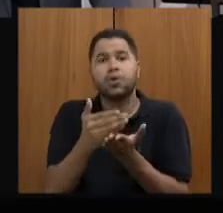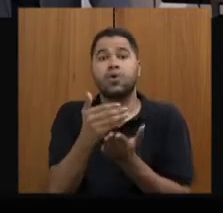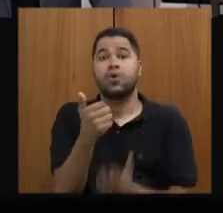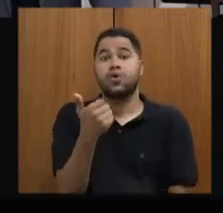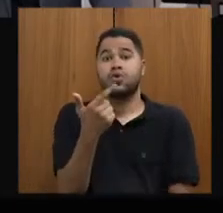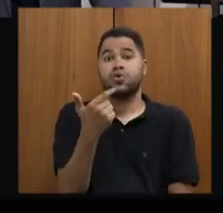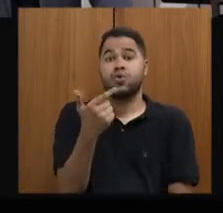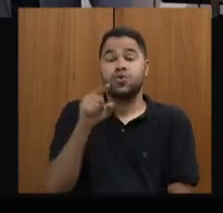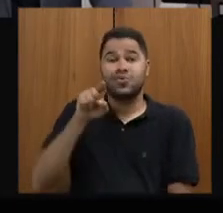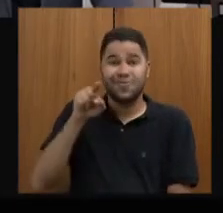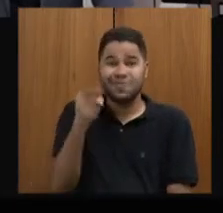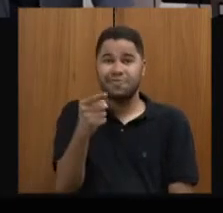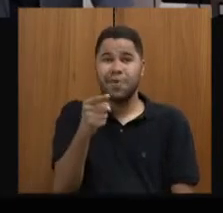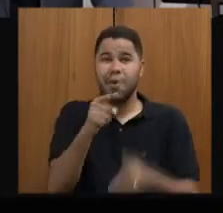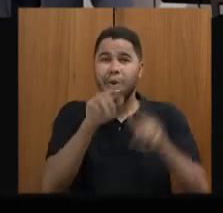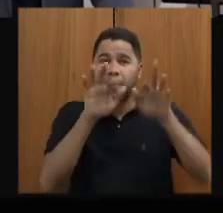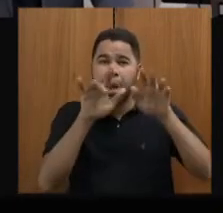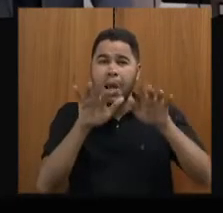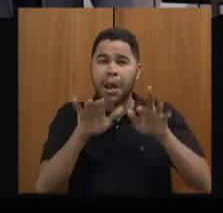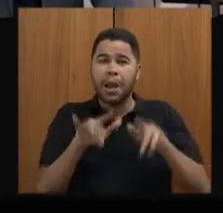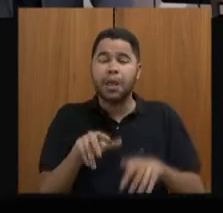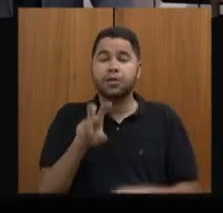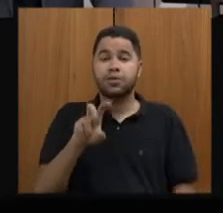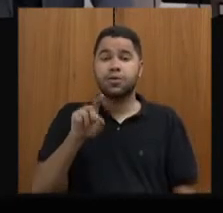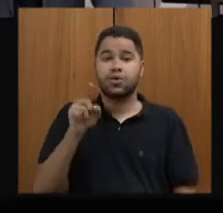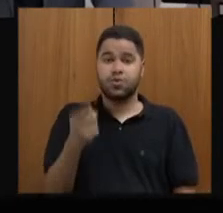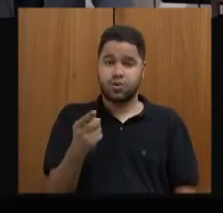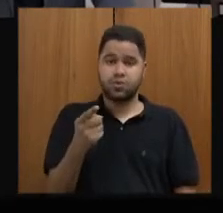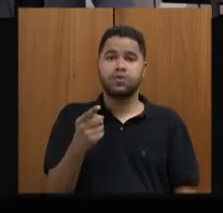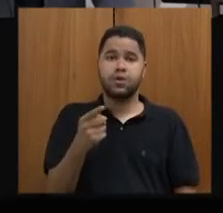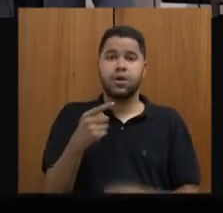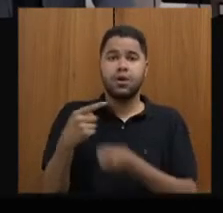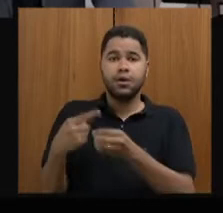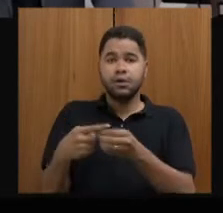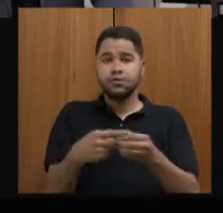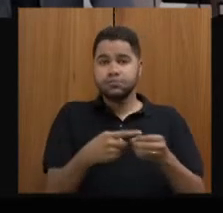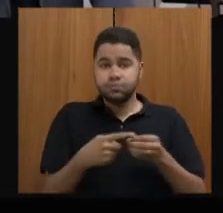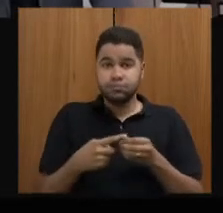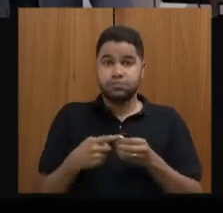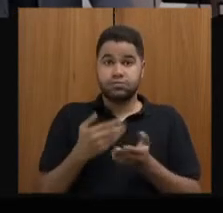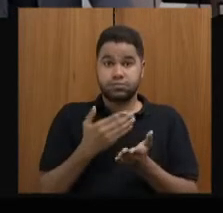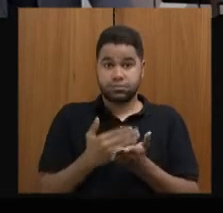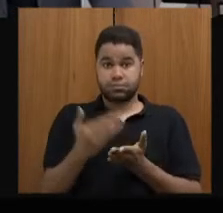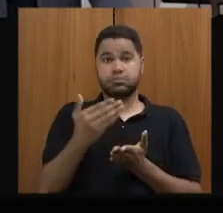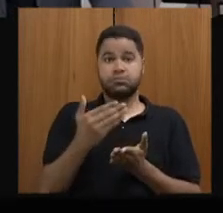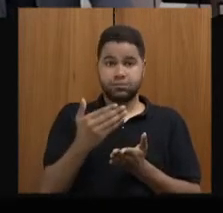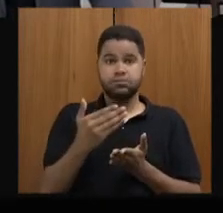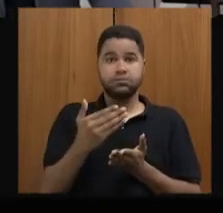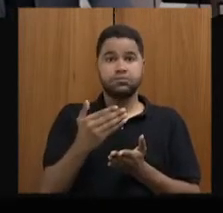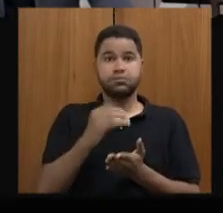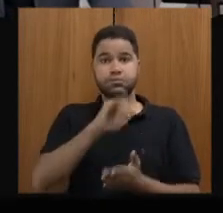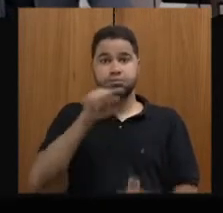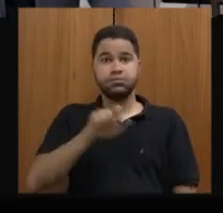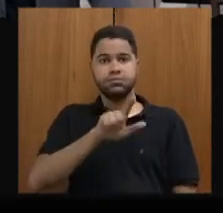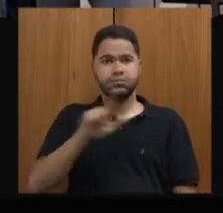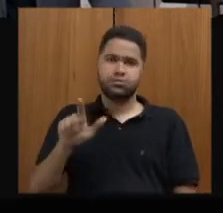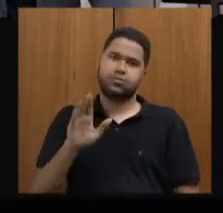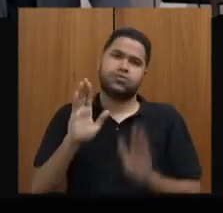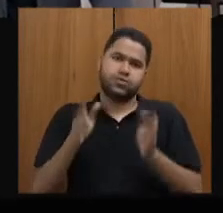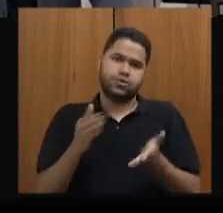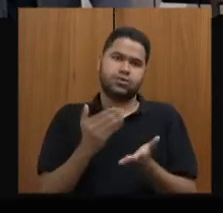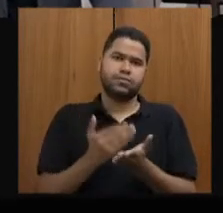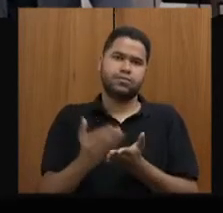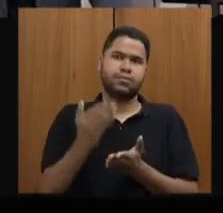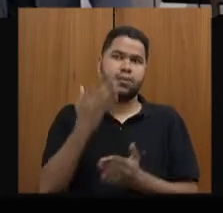mil formulários ao todo, com 52 municípios, com início em julho. Ou seja, já iniciamos amanhã,